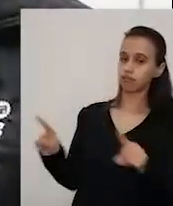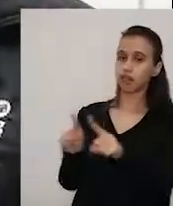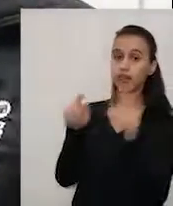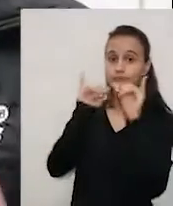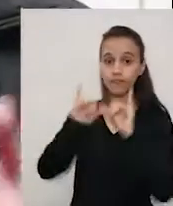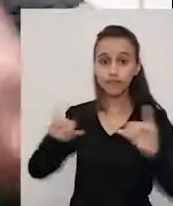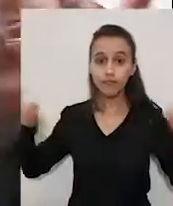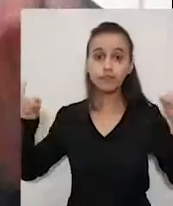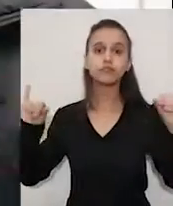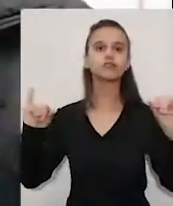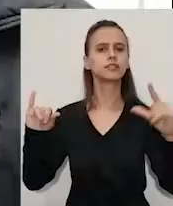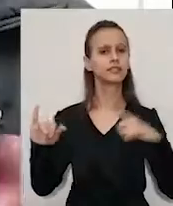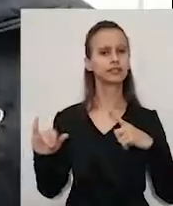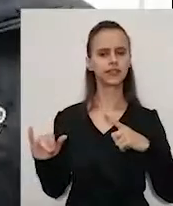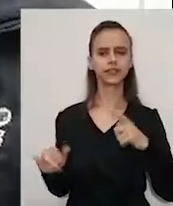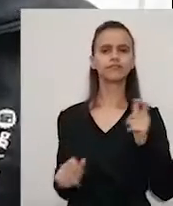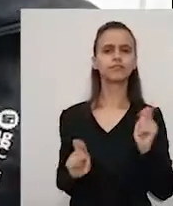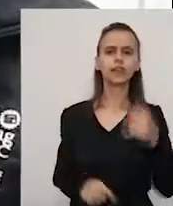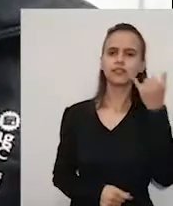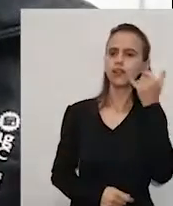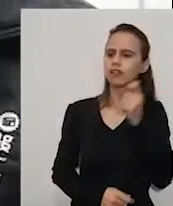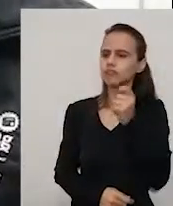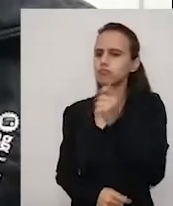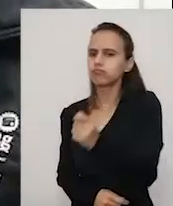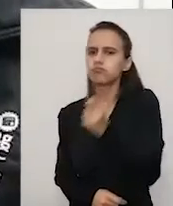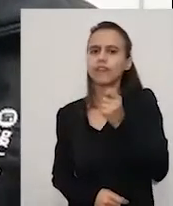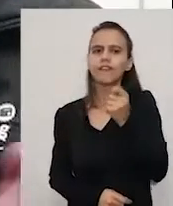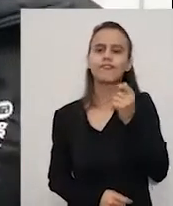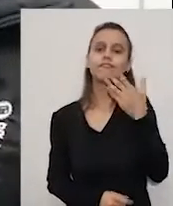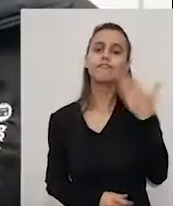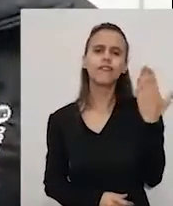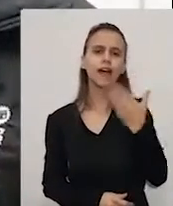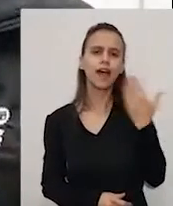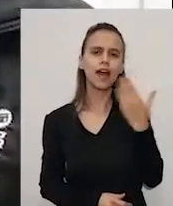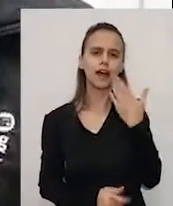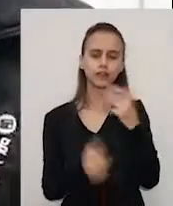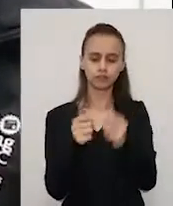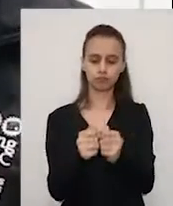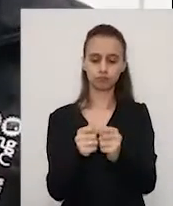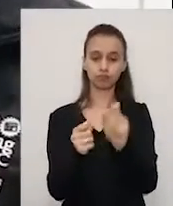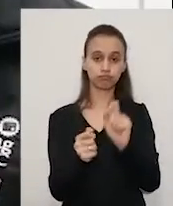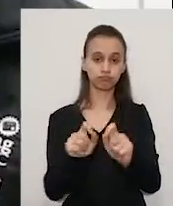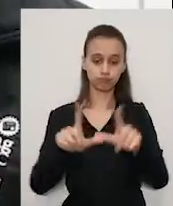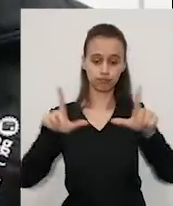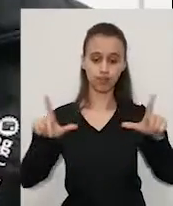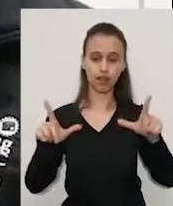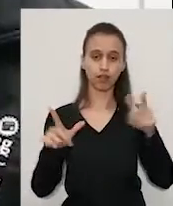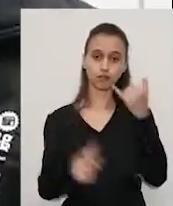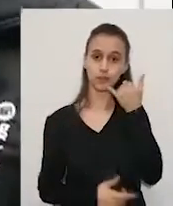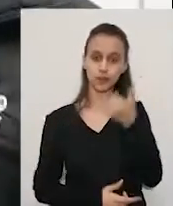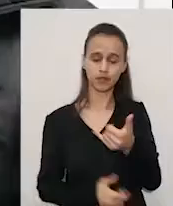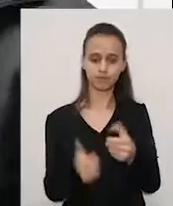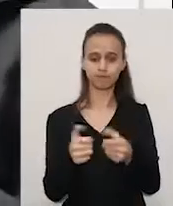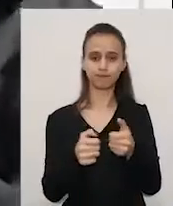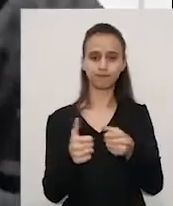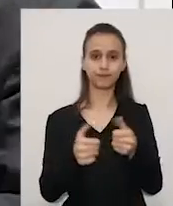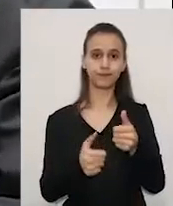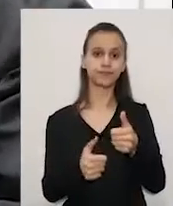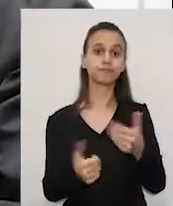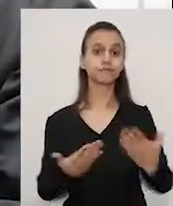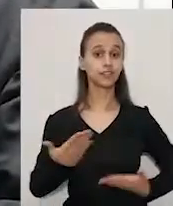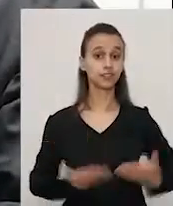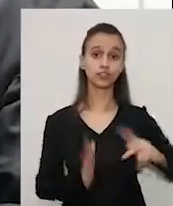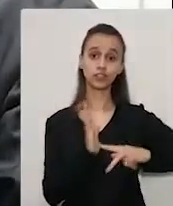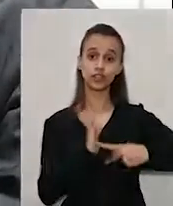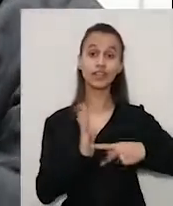Codes, para facilitar o acesso do sócio aos serviços do sindicato. E também do